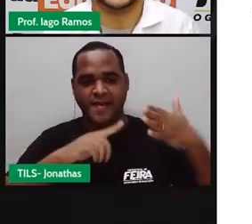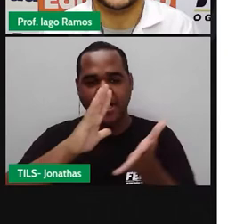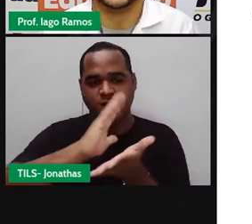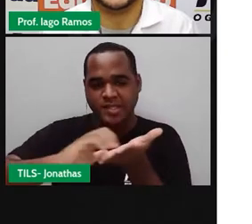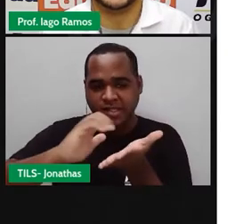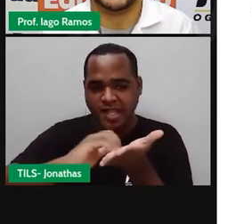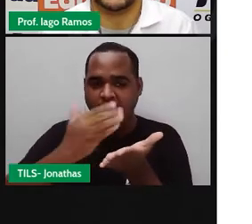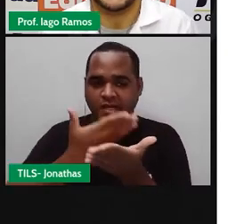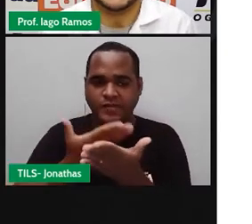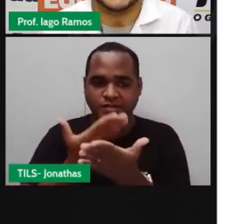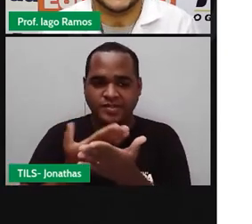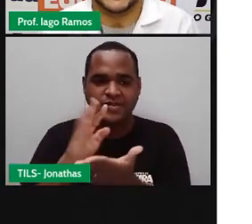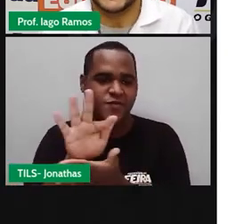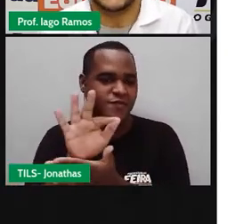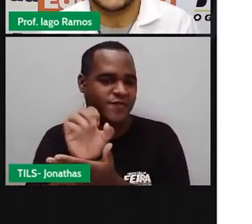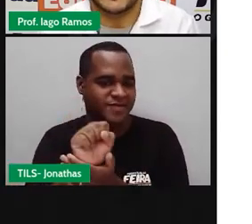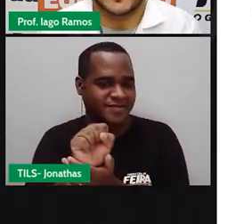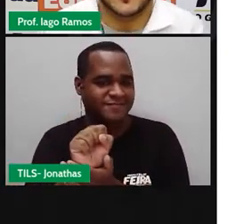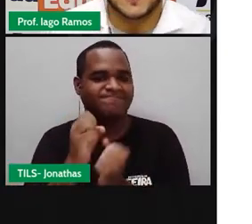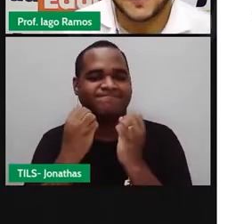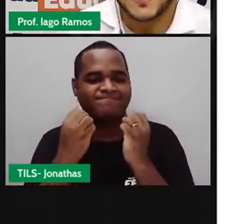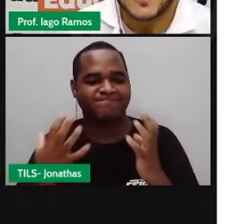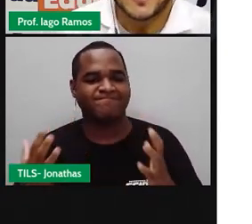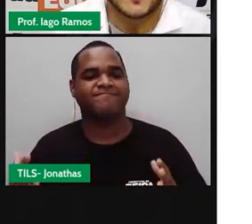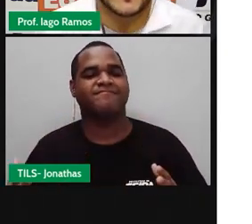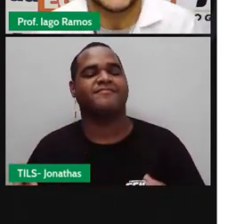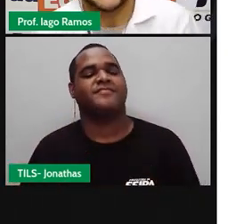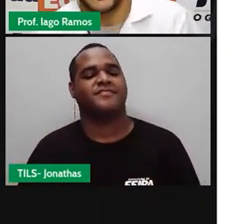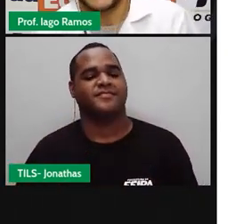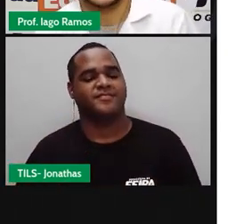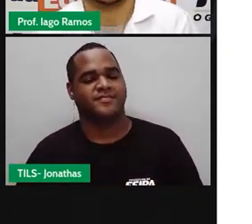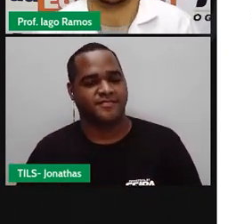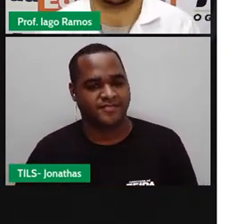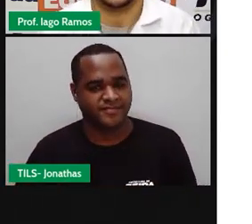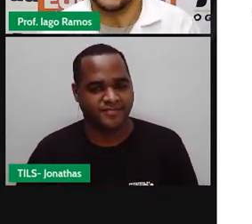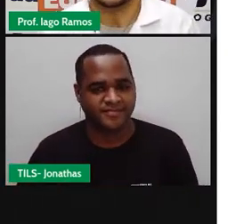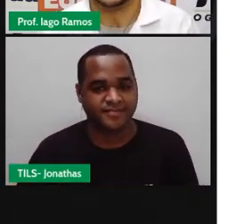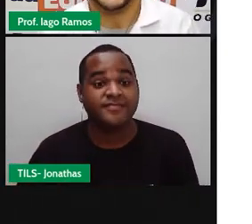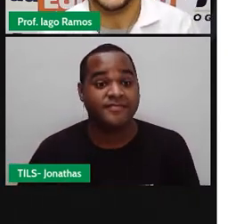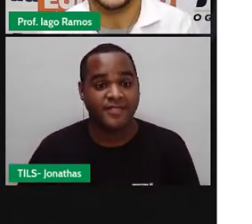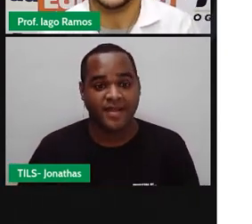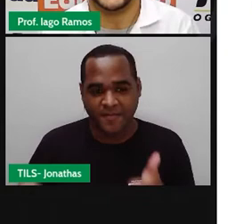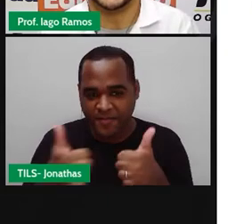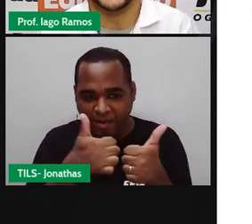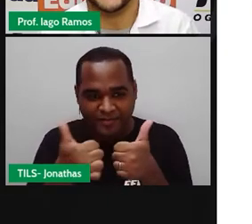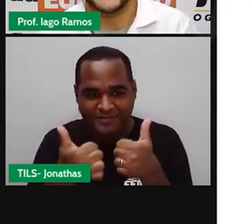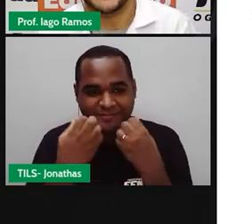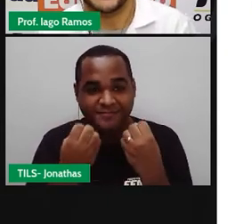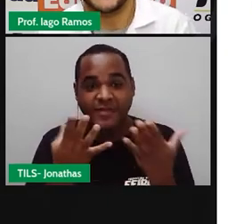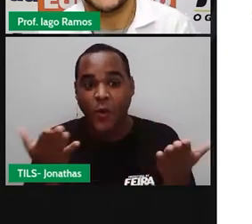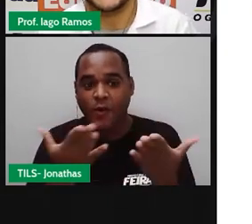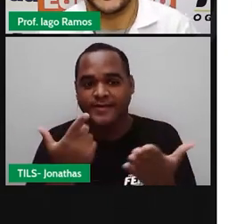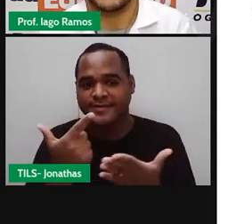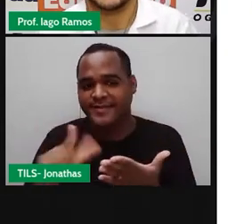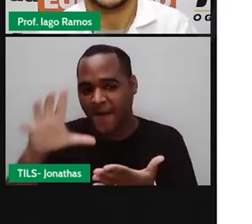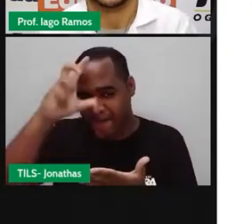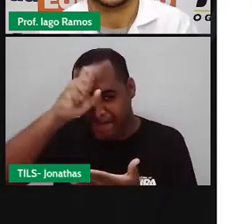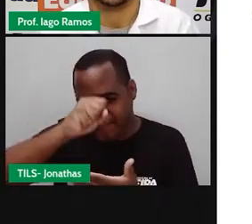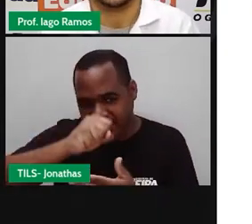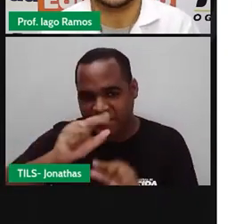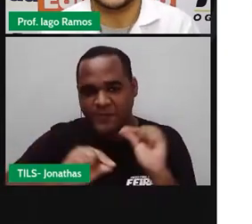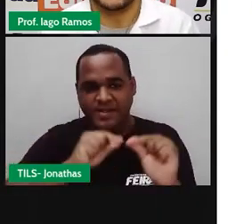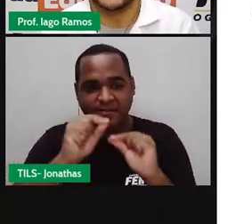Secretaria Municipal de Educação de Feira de Santana, tá bom? O que é que nós vamos aprender nessa aula?